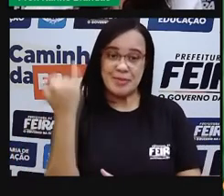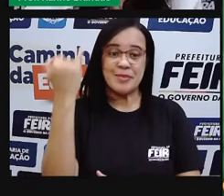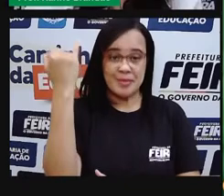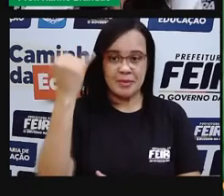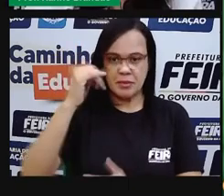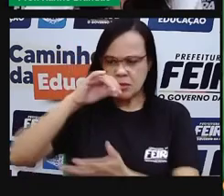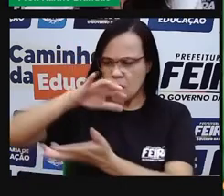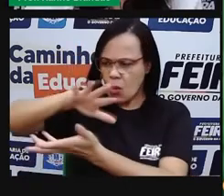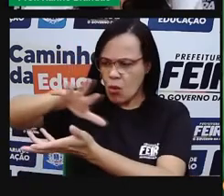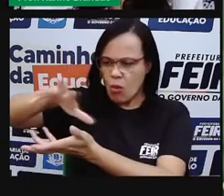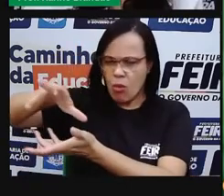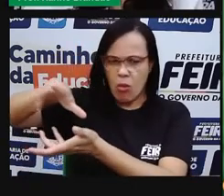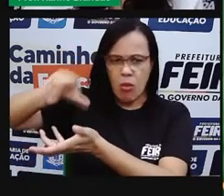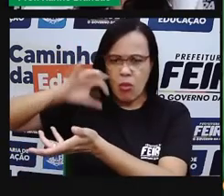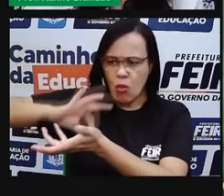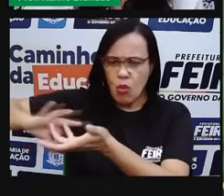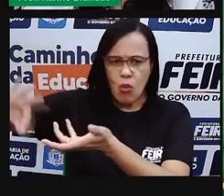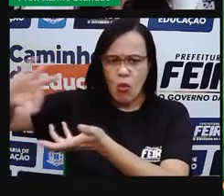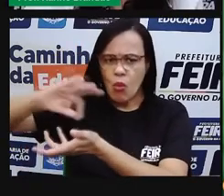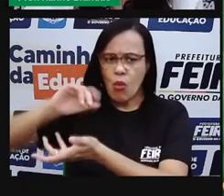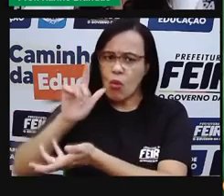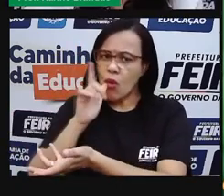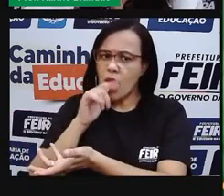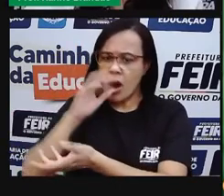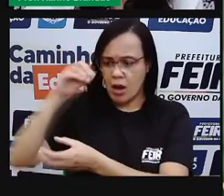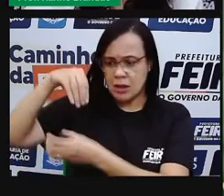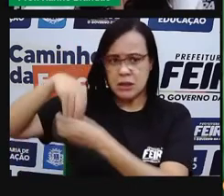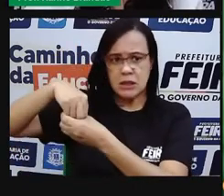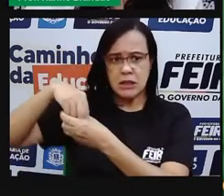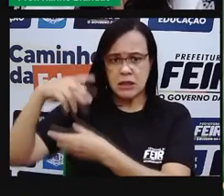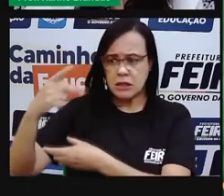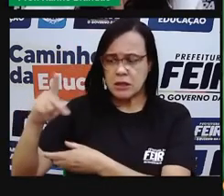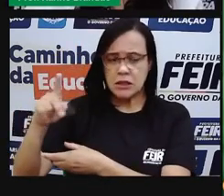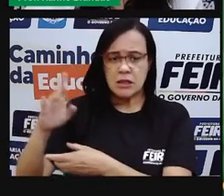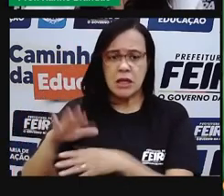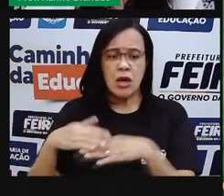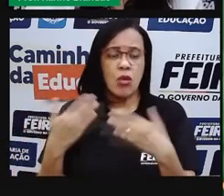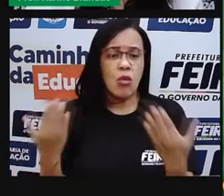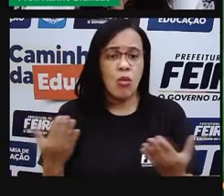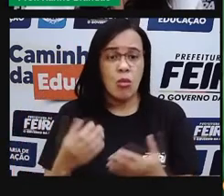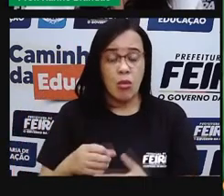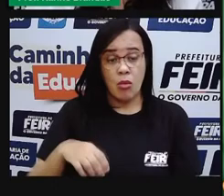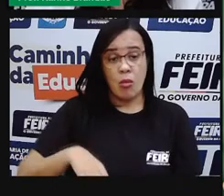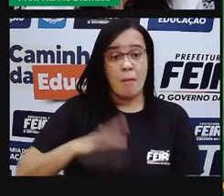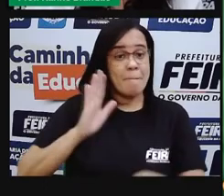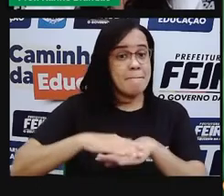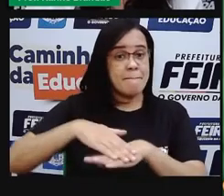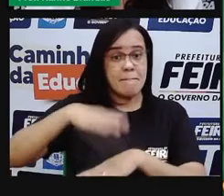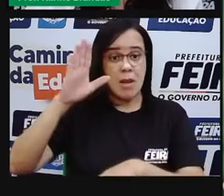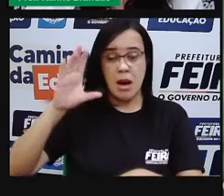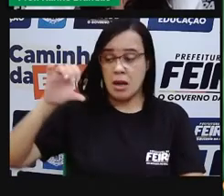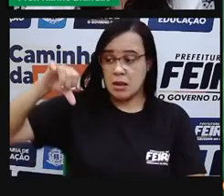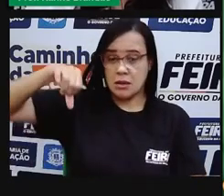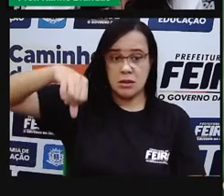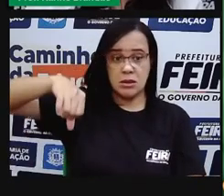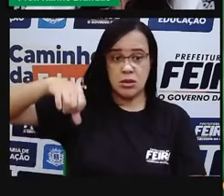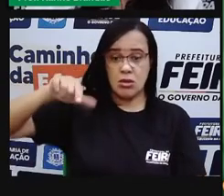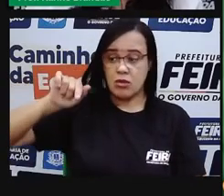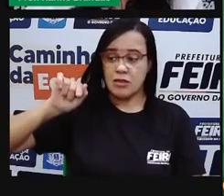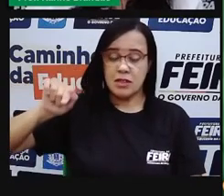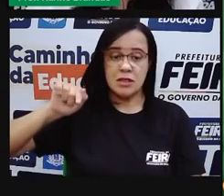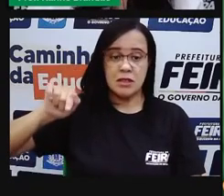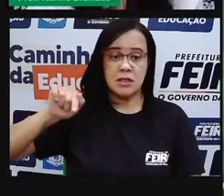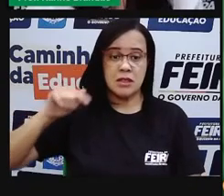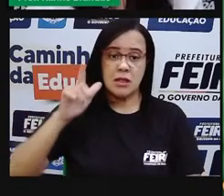planeta Terra, Mais de 97% da água é salgada.